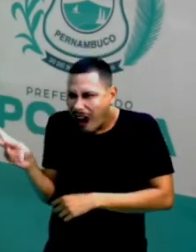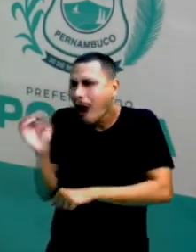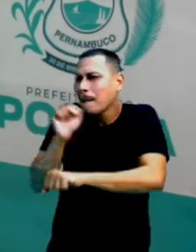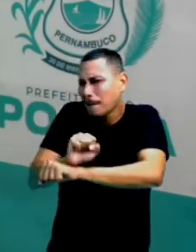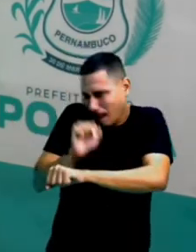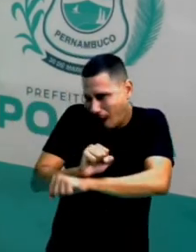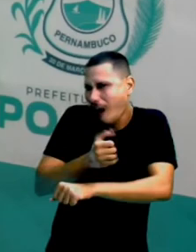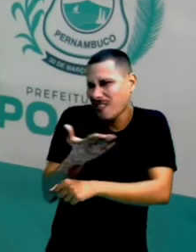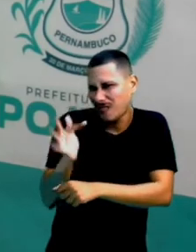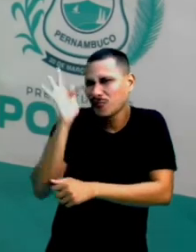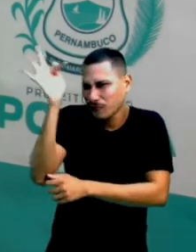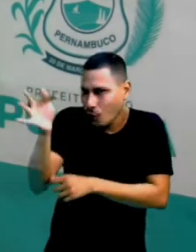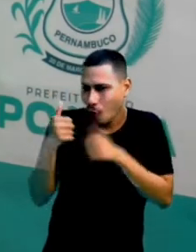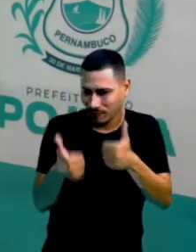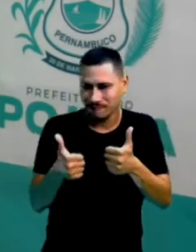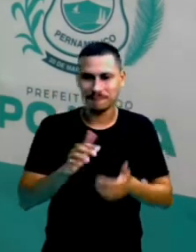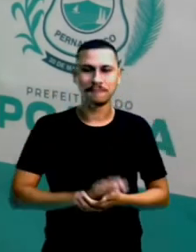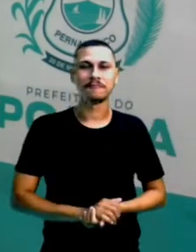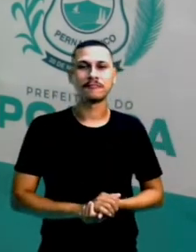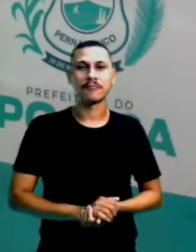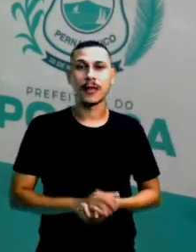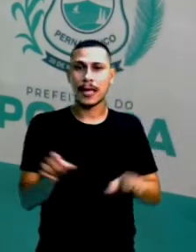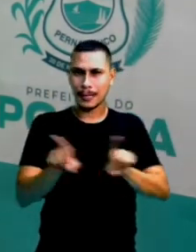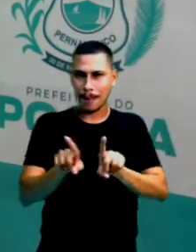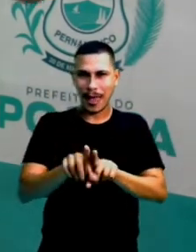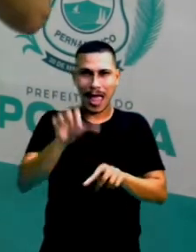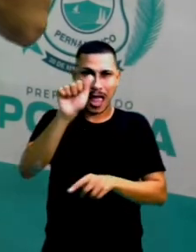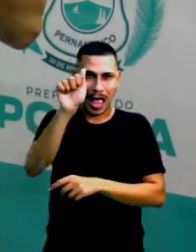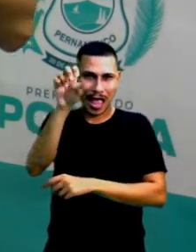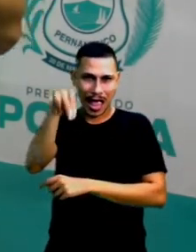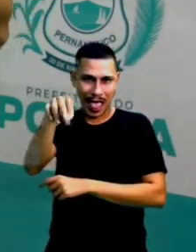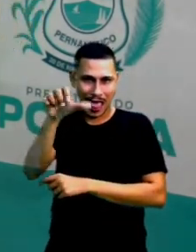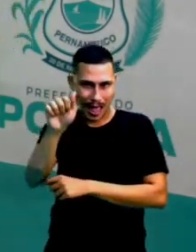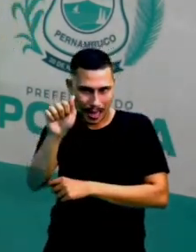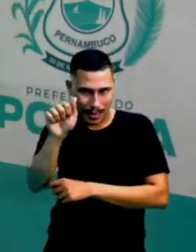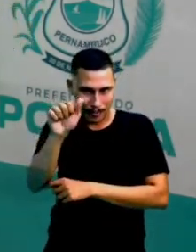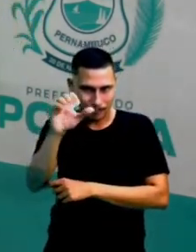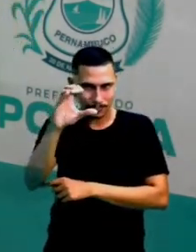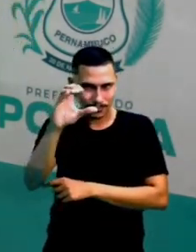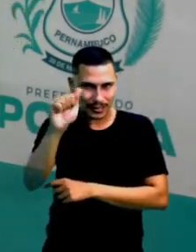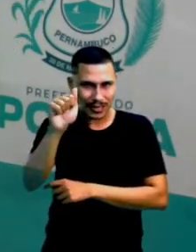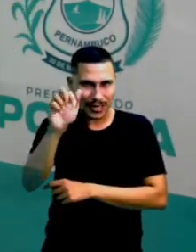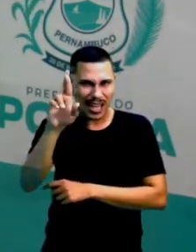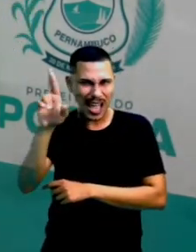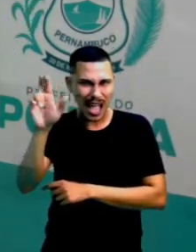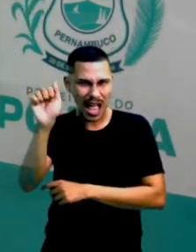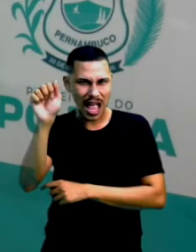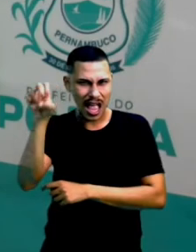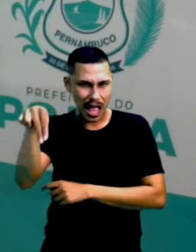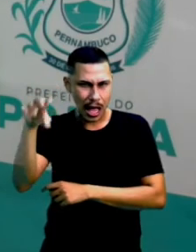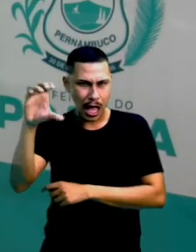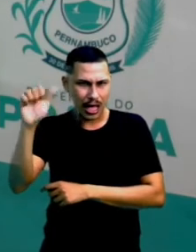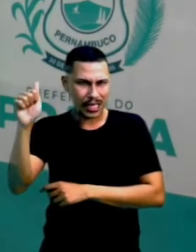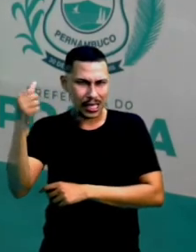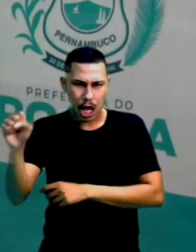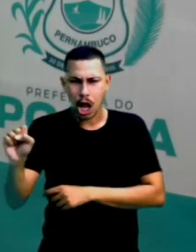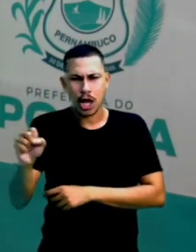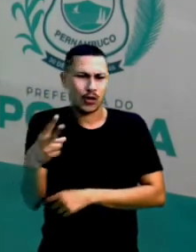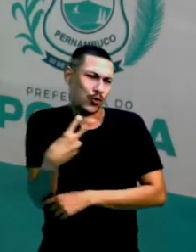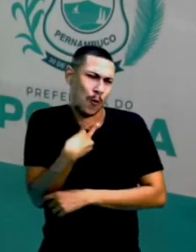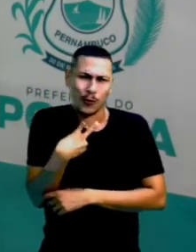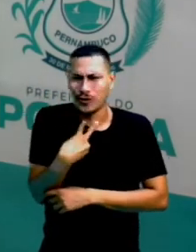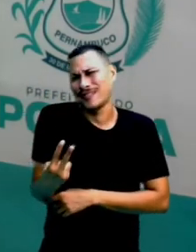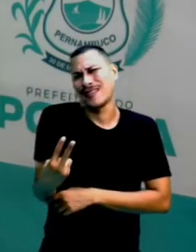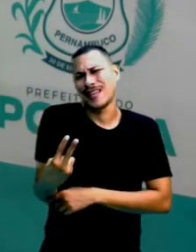Seguindo Ana das Carrancas A gente não podia deixar De trazer aqui Como eu sempre faço